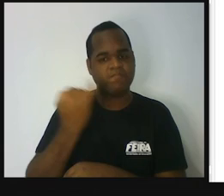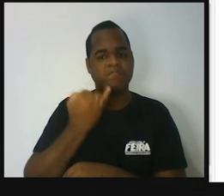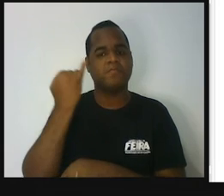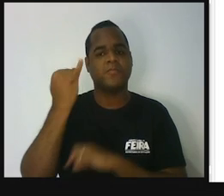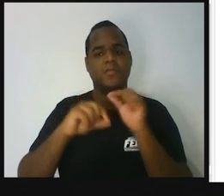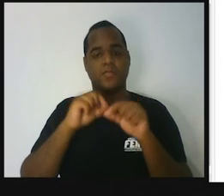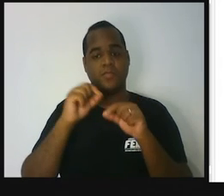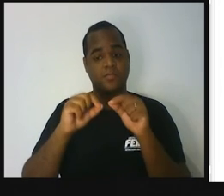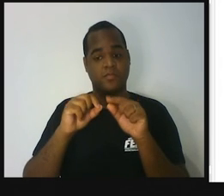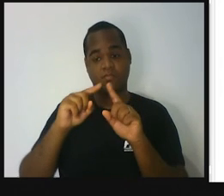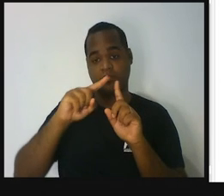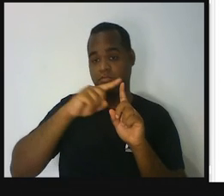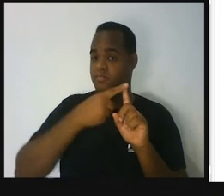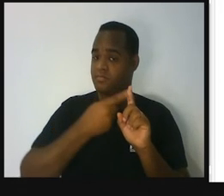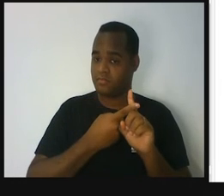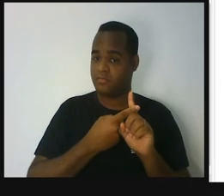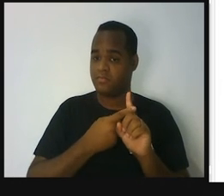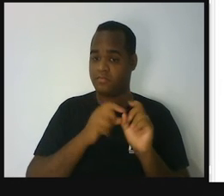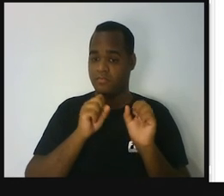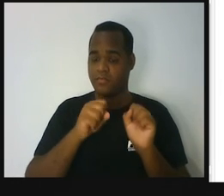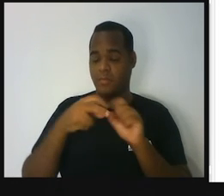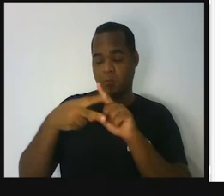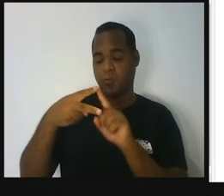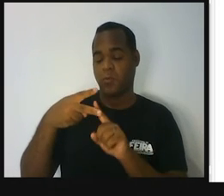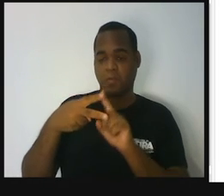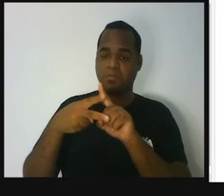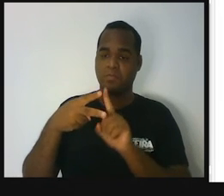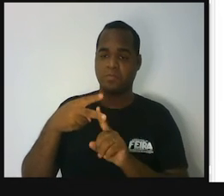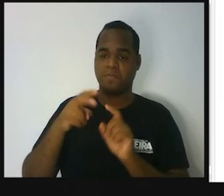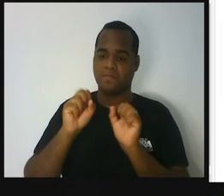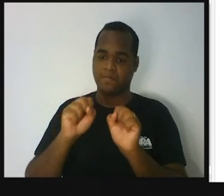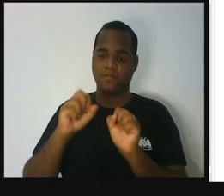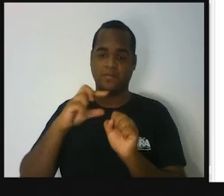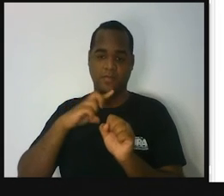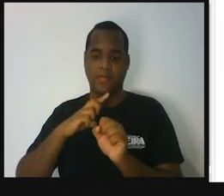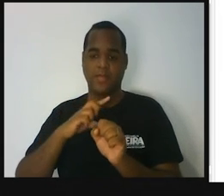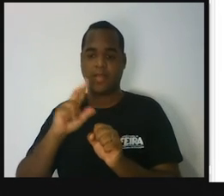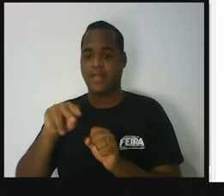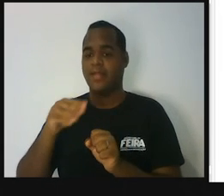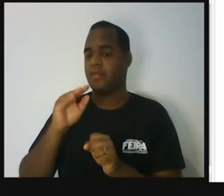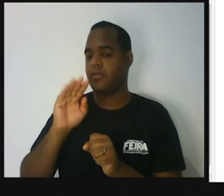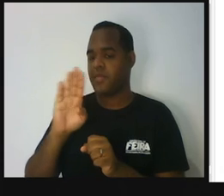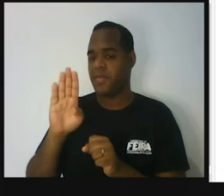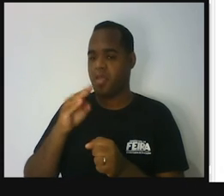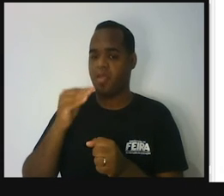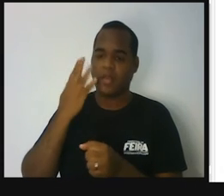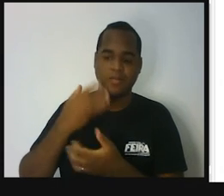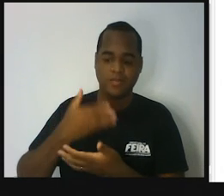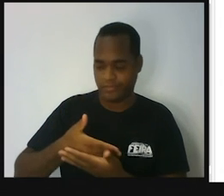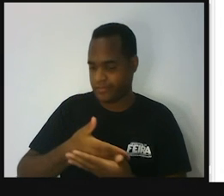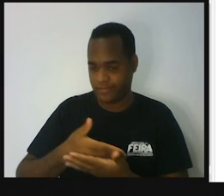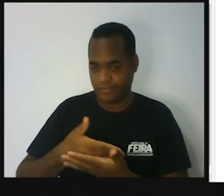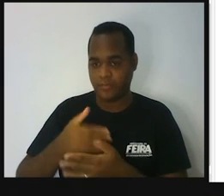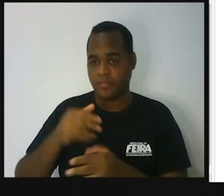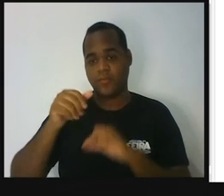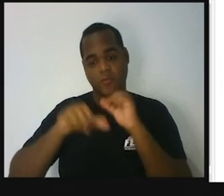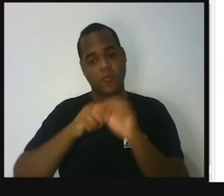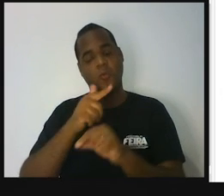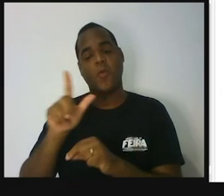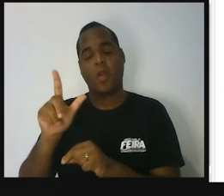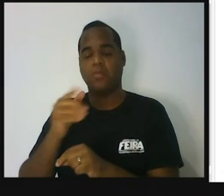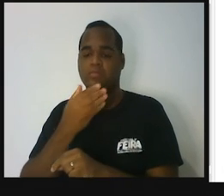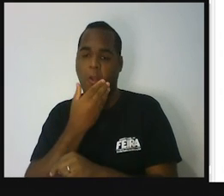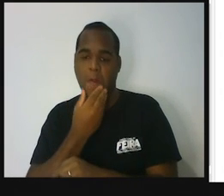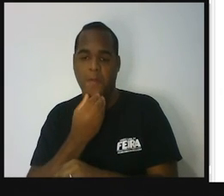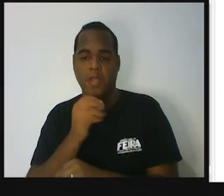Em uma gravidez, há duas possibilidades. Do bebê formar-se menino ou do bebê formar-se